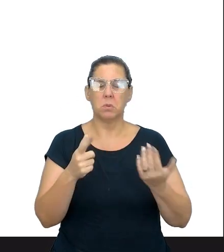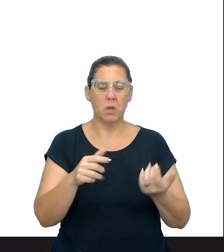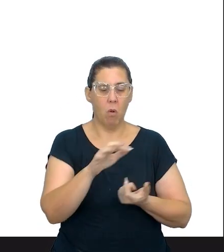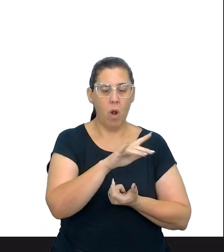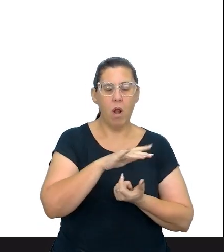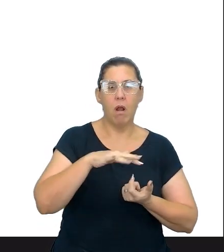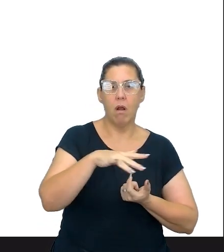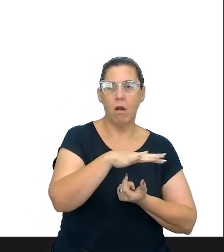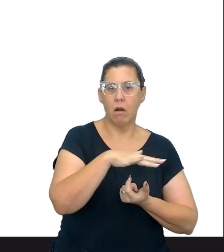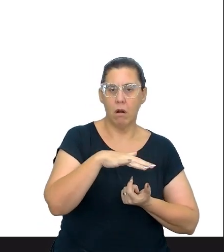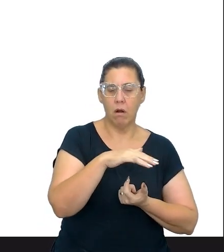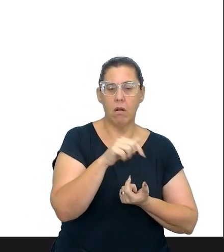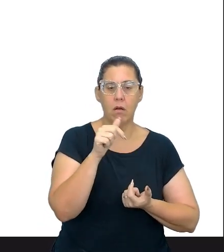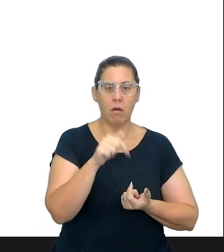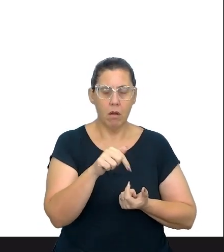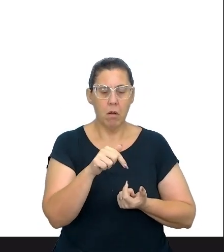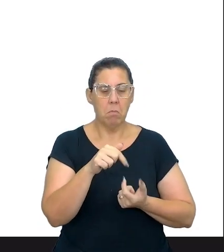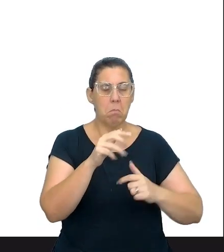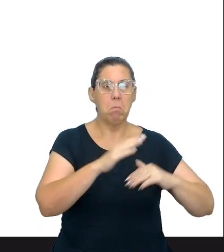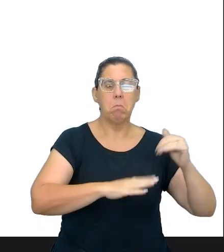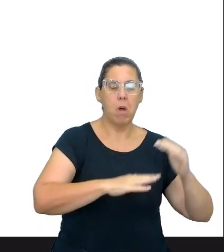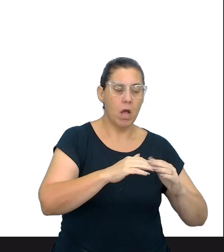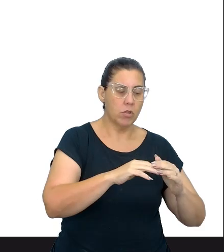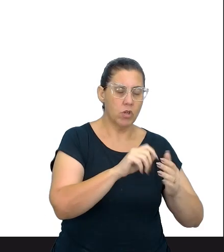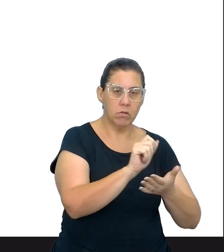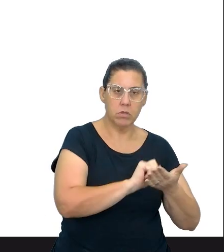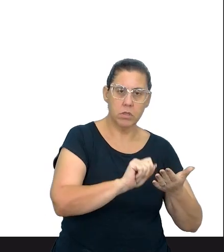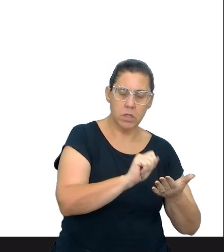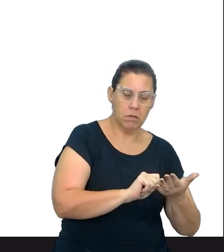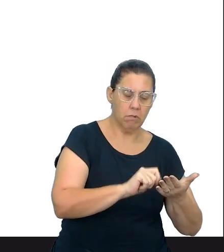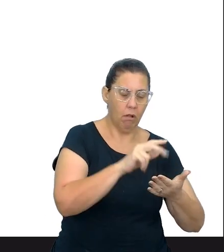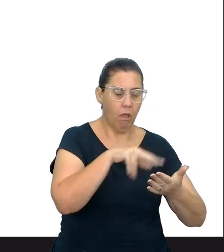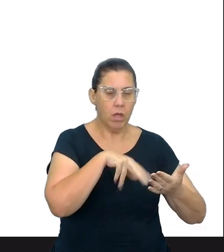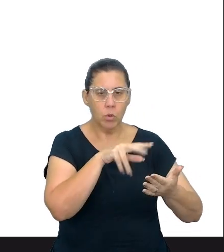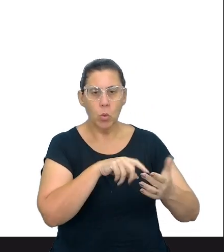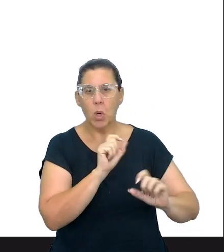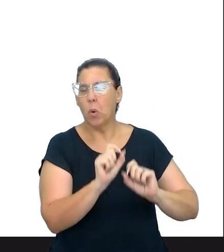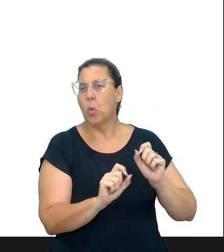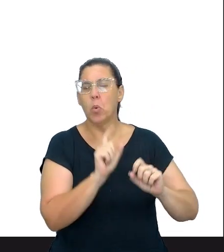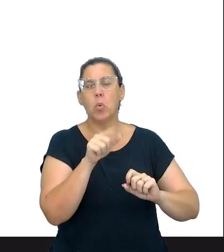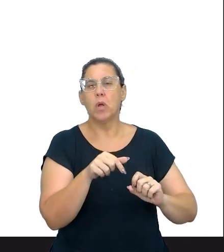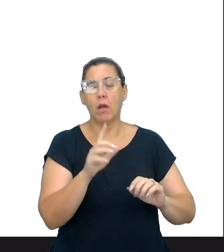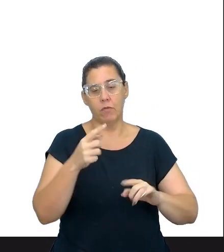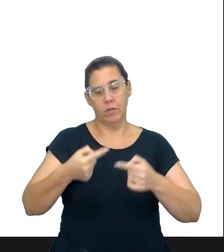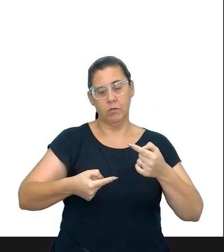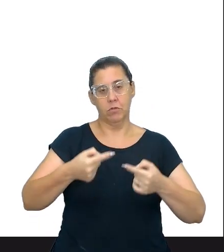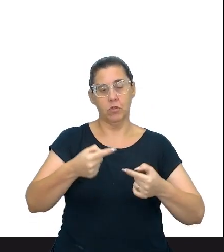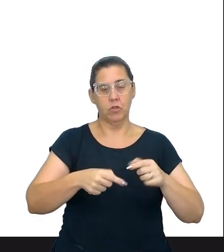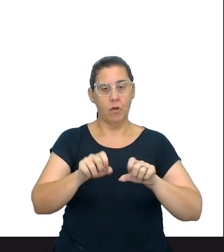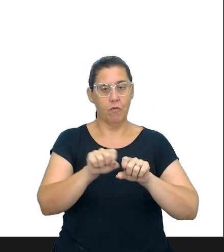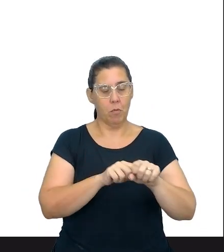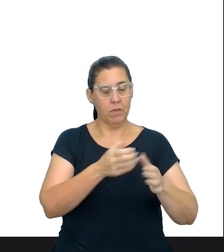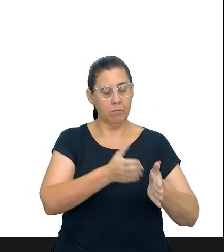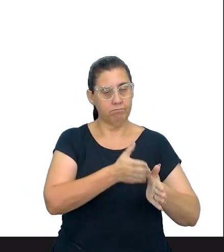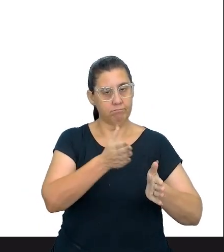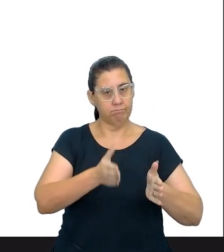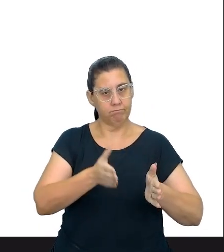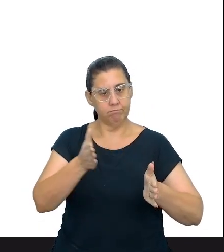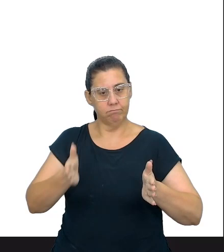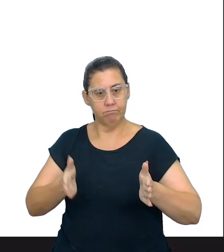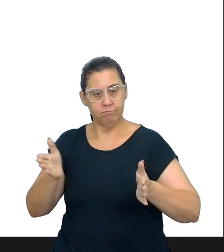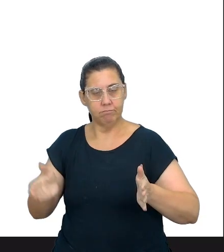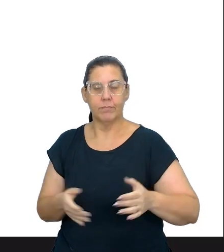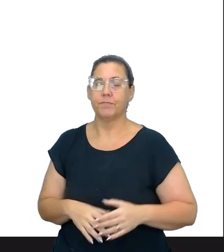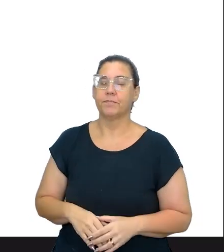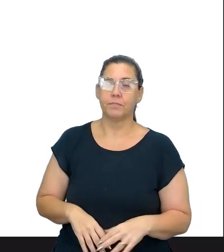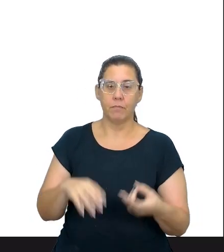letramento, né? Seria o que? Essa prática de escrita, essa prática de leitura, que foi discutido na formação de etapa. Depois, no